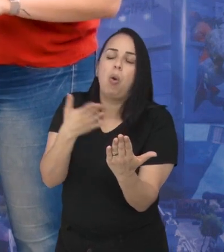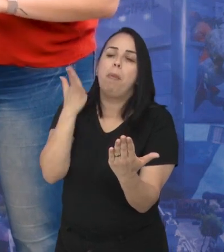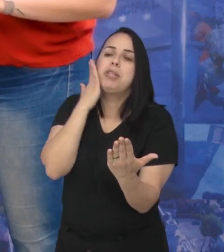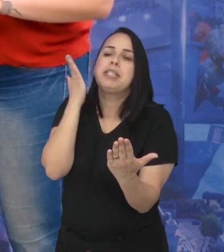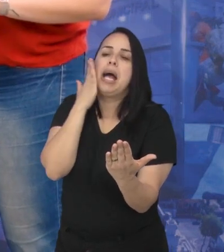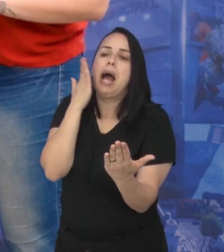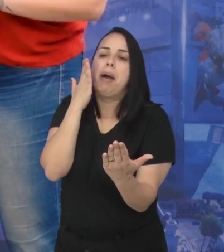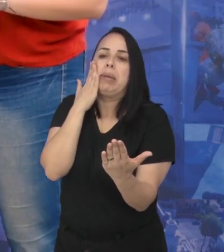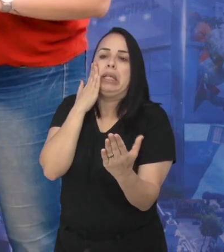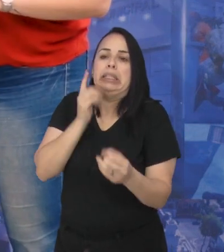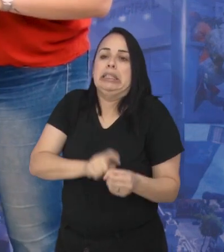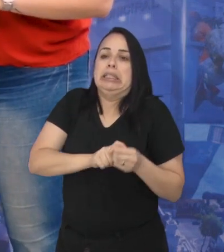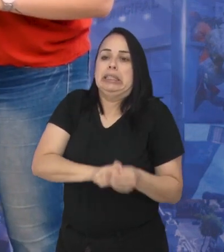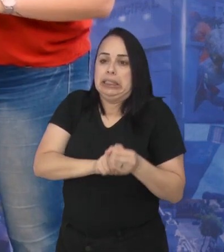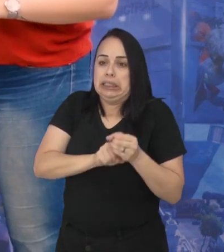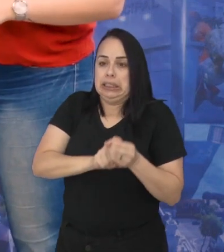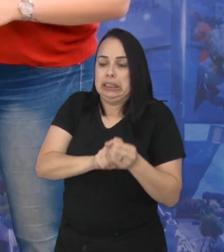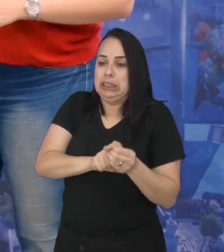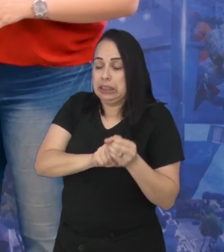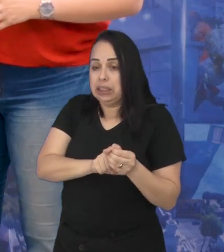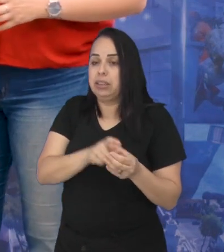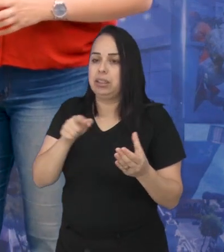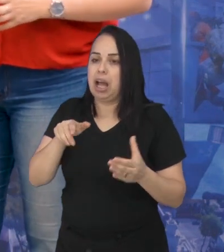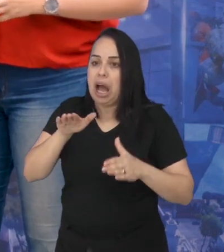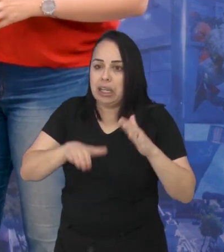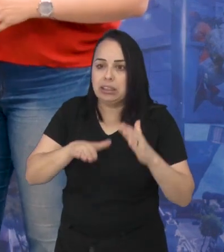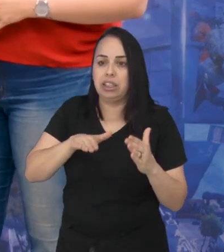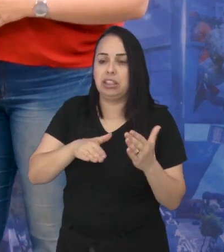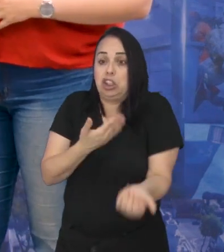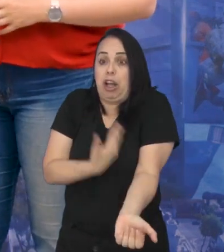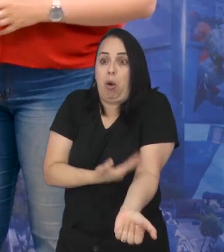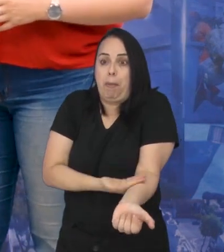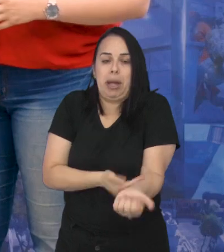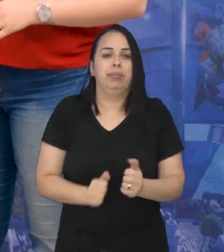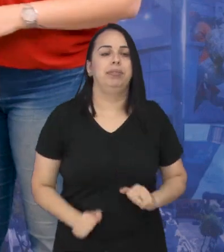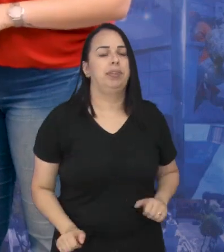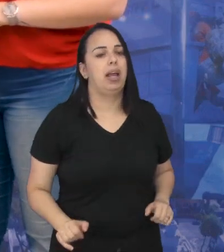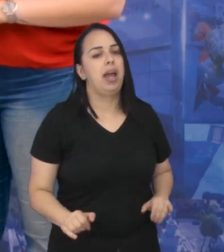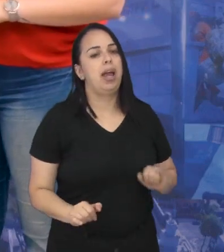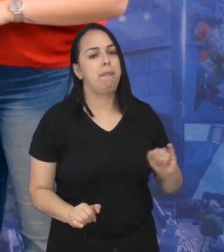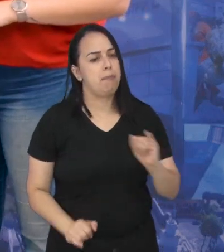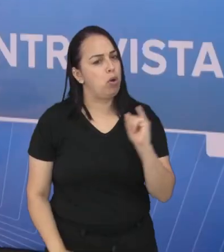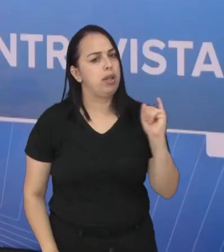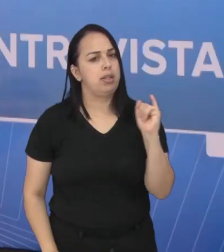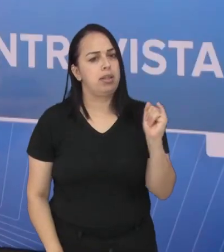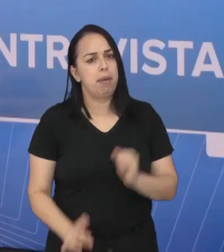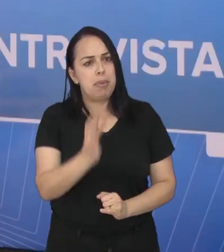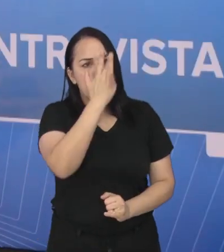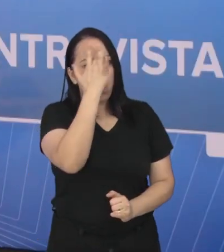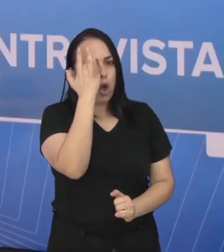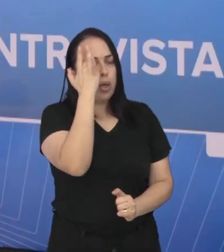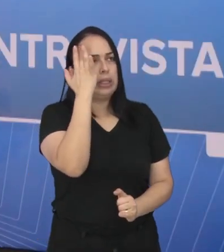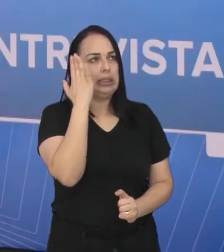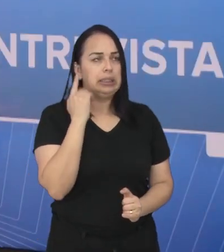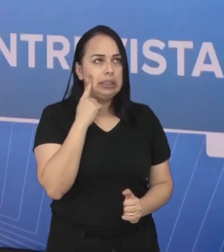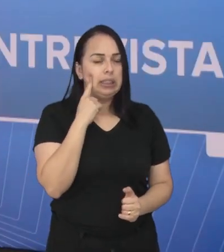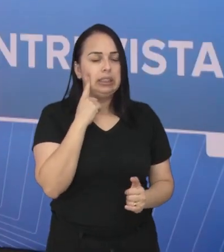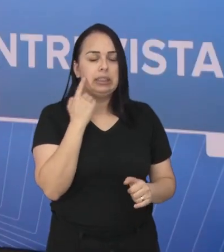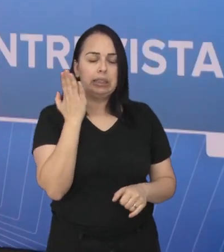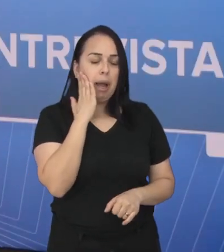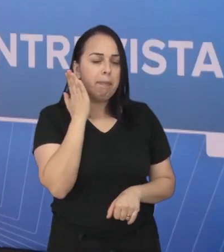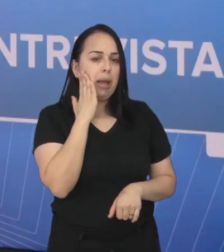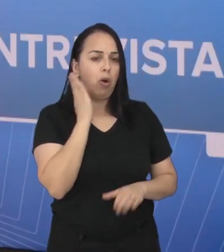sinal que a pessoa tem que se atentar, de que ela está usando demais, e de repente está virando um vício? É importante a pessoa monitorar o seu próprio